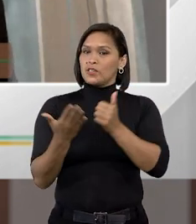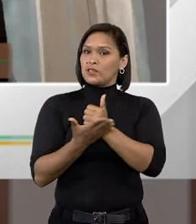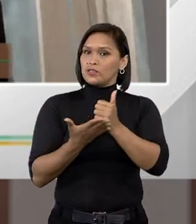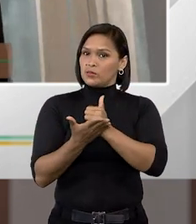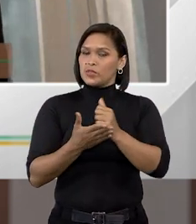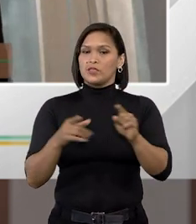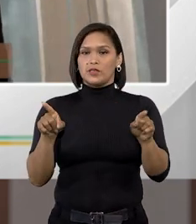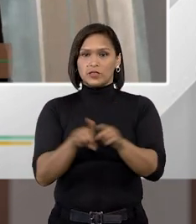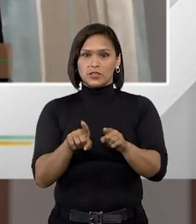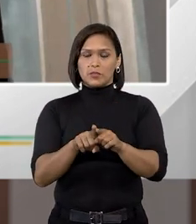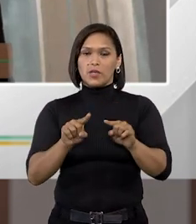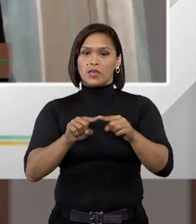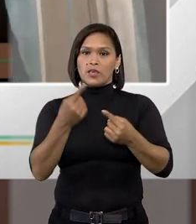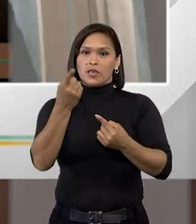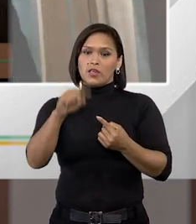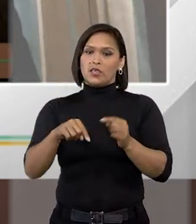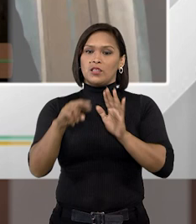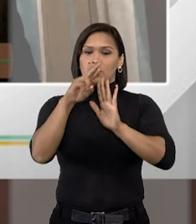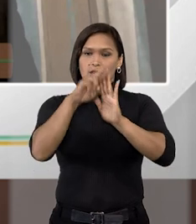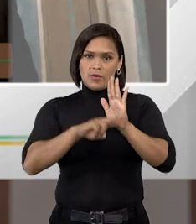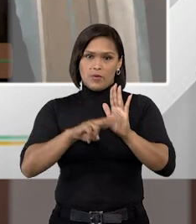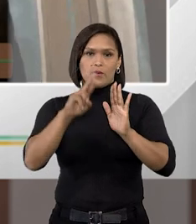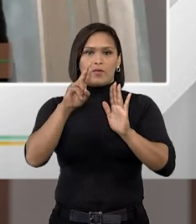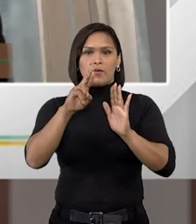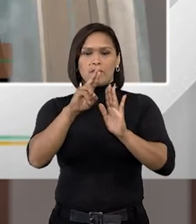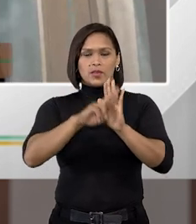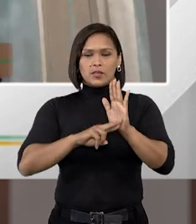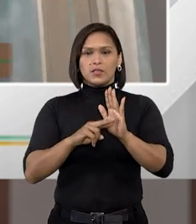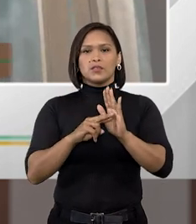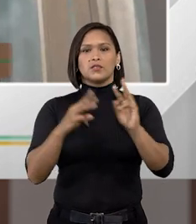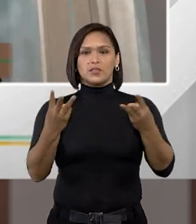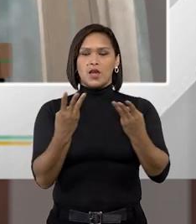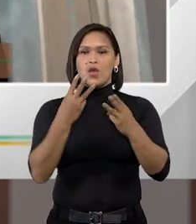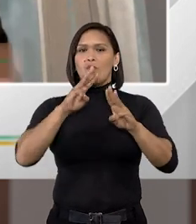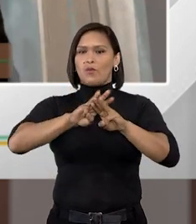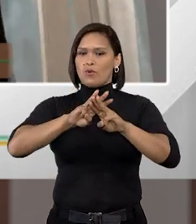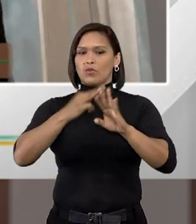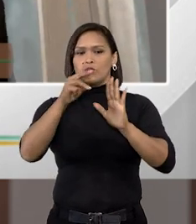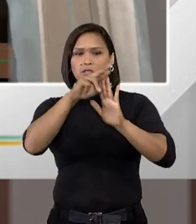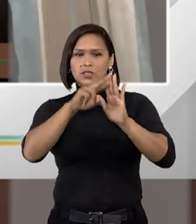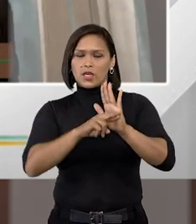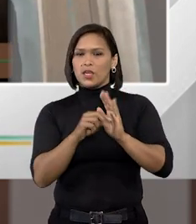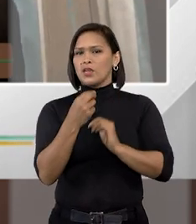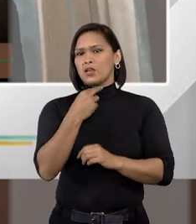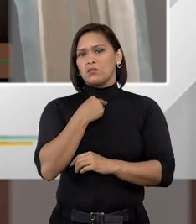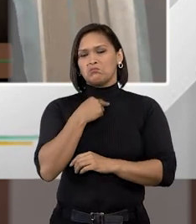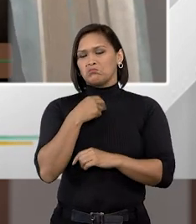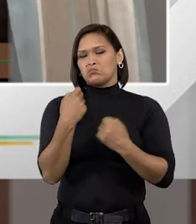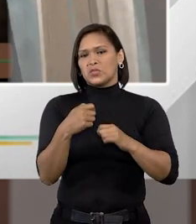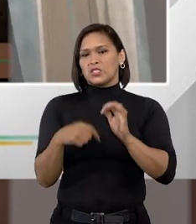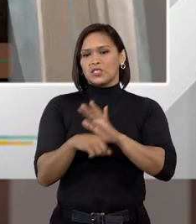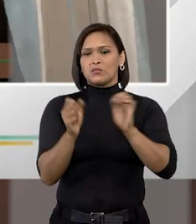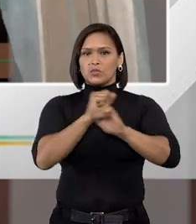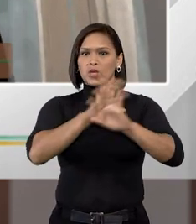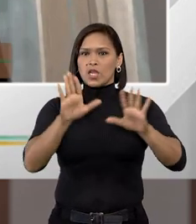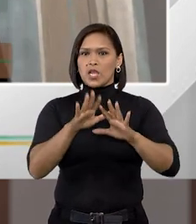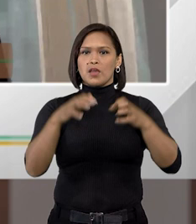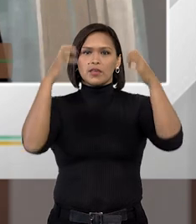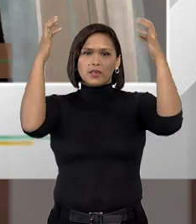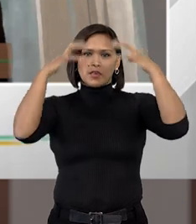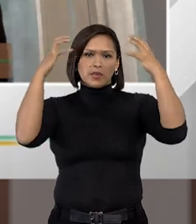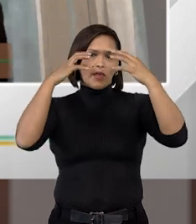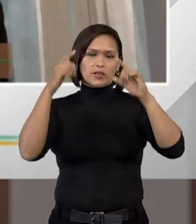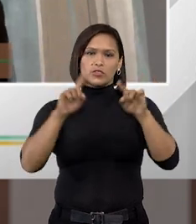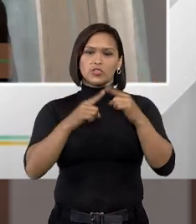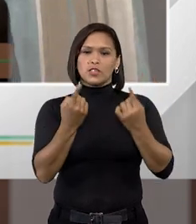razoabilidade então o dispositivo das Nações Unidas as regras de Mandela não precisava de forma expressa dizer que é banho quente